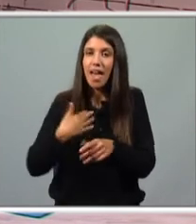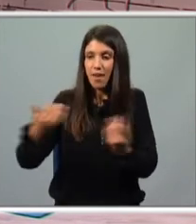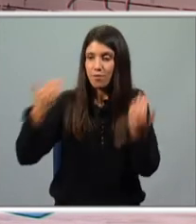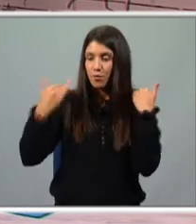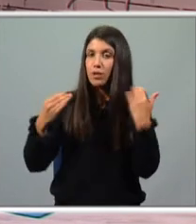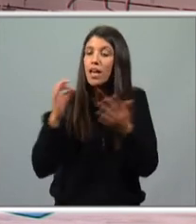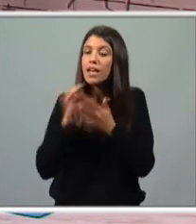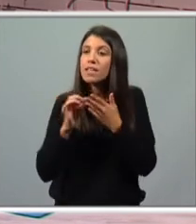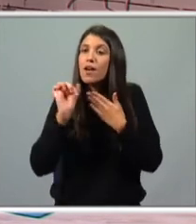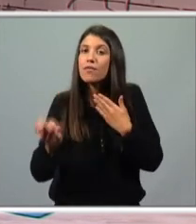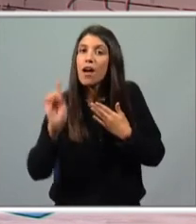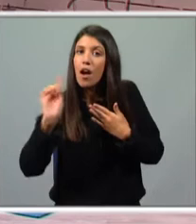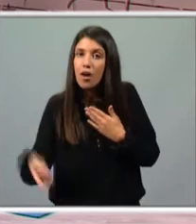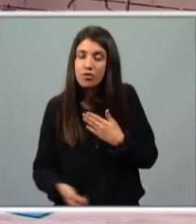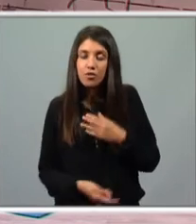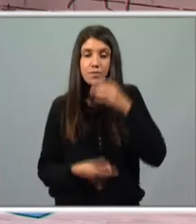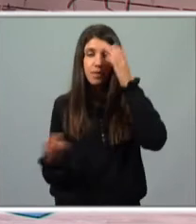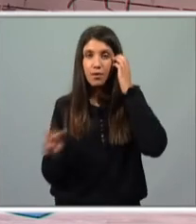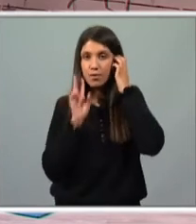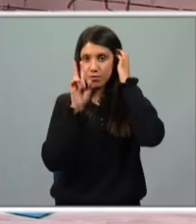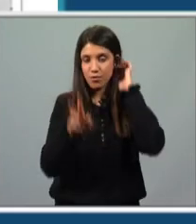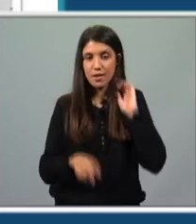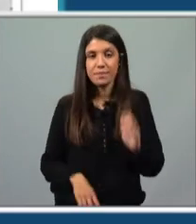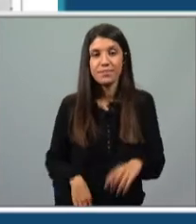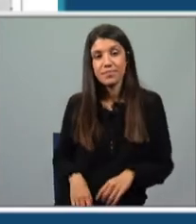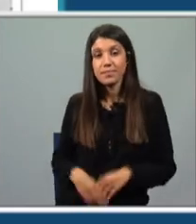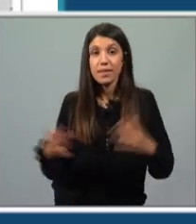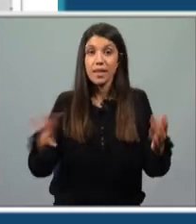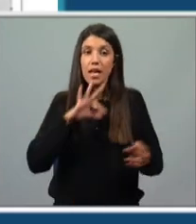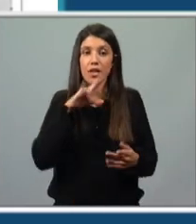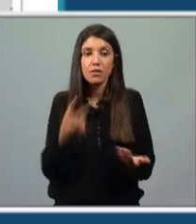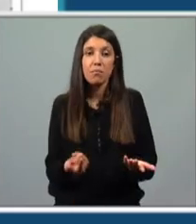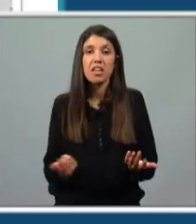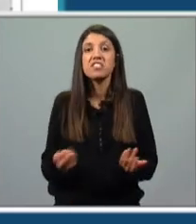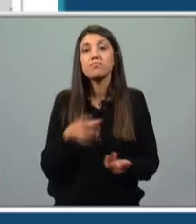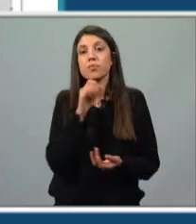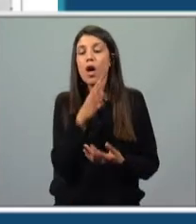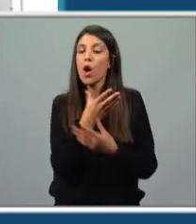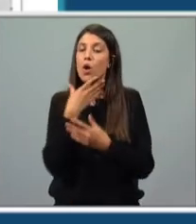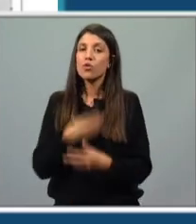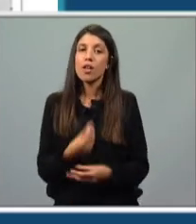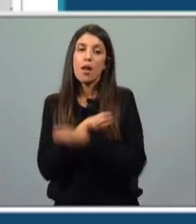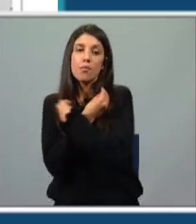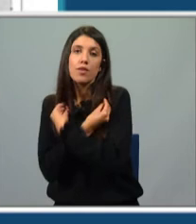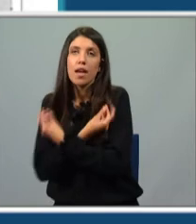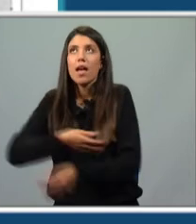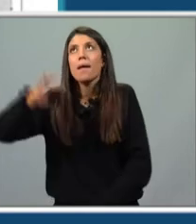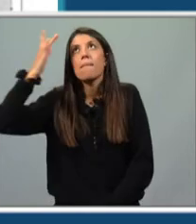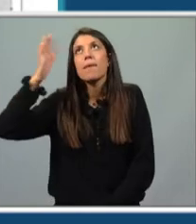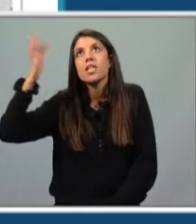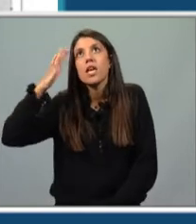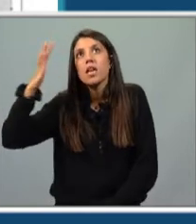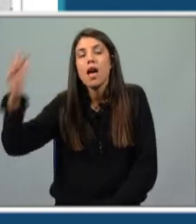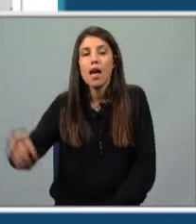características. Então, vamos ver. As mães parecem gostar de bonecas e de imaginar. Portanto, repara,